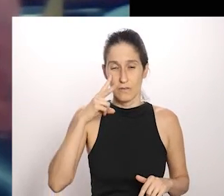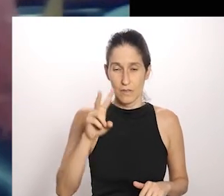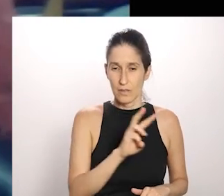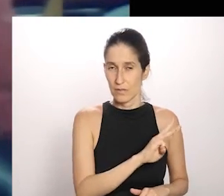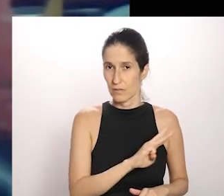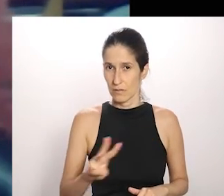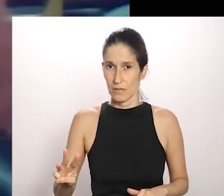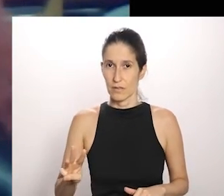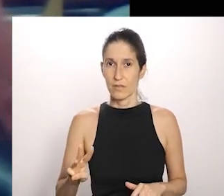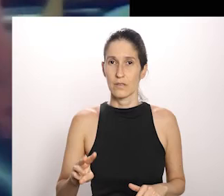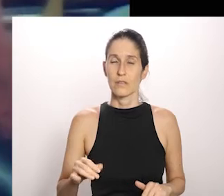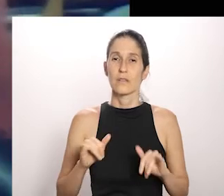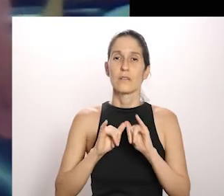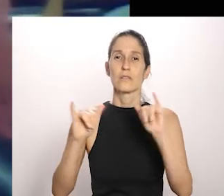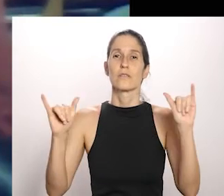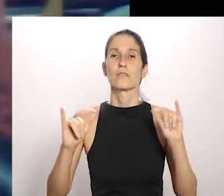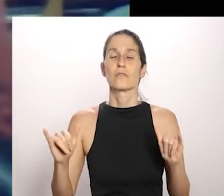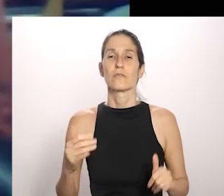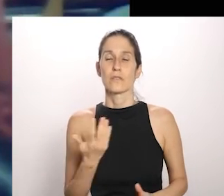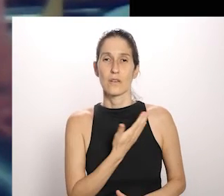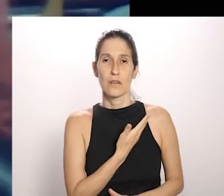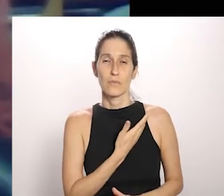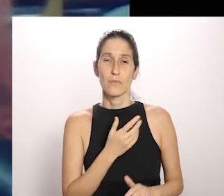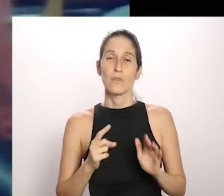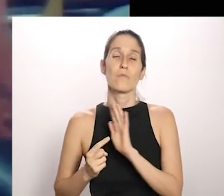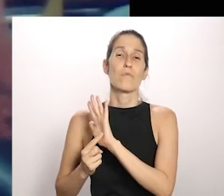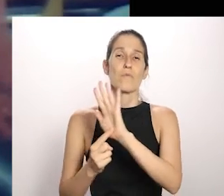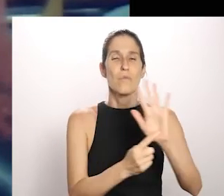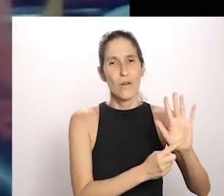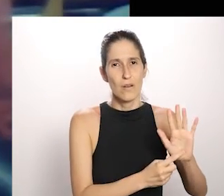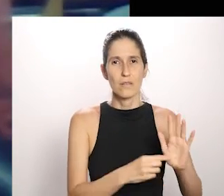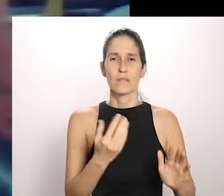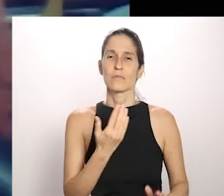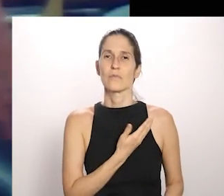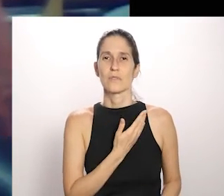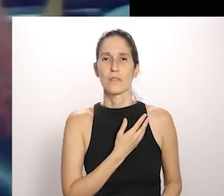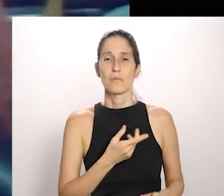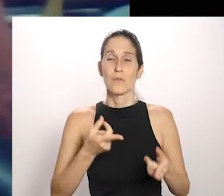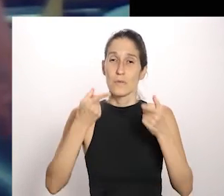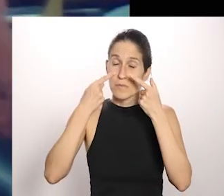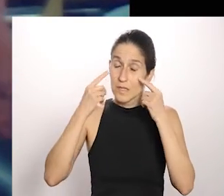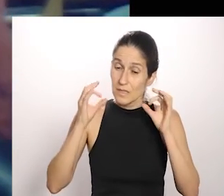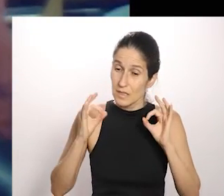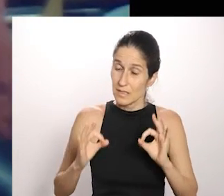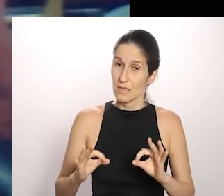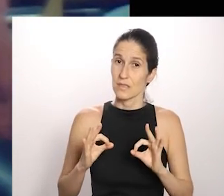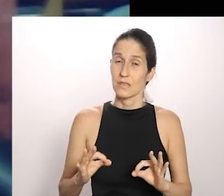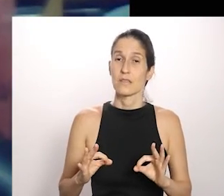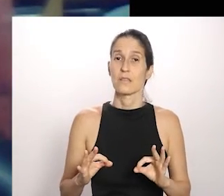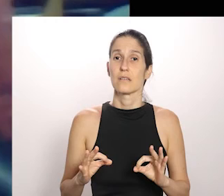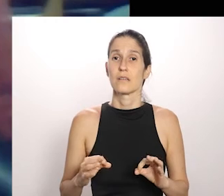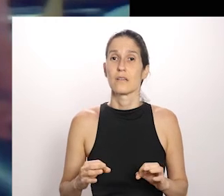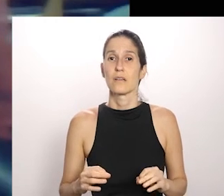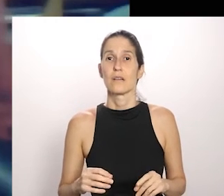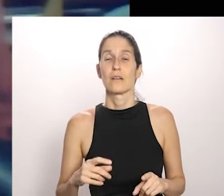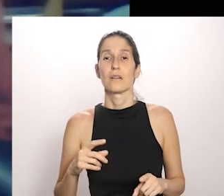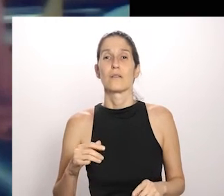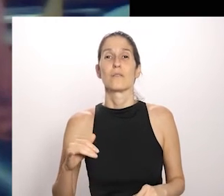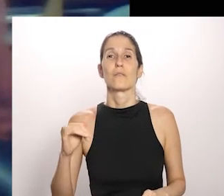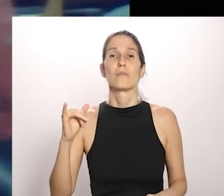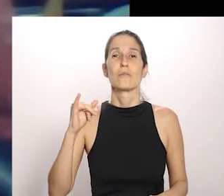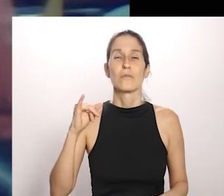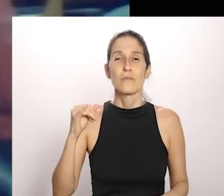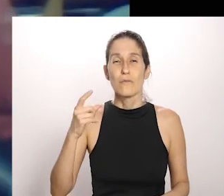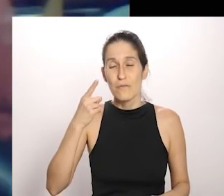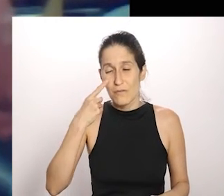entrarem nesse link, divulgarem entre os amigos e amigas, que vocês digam, olha, vai lá e se informa,